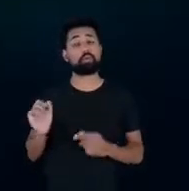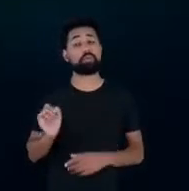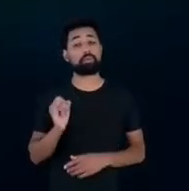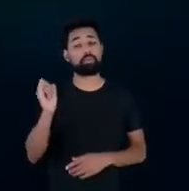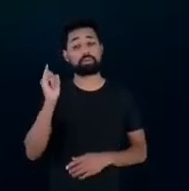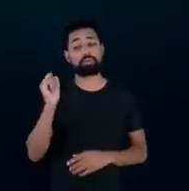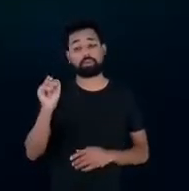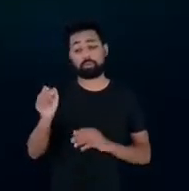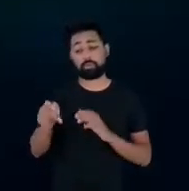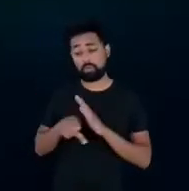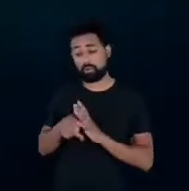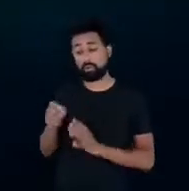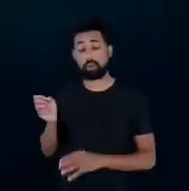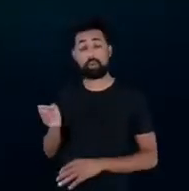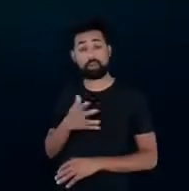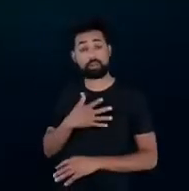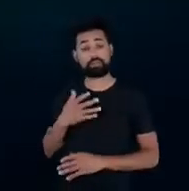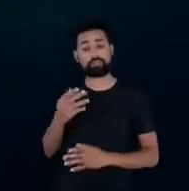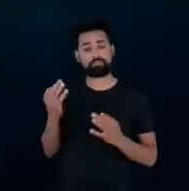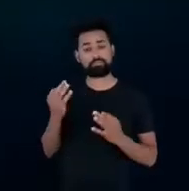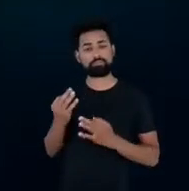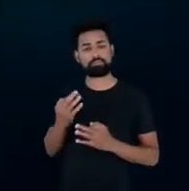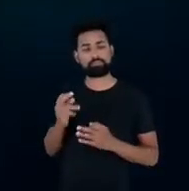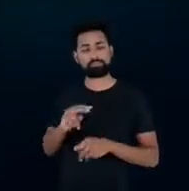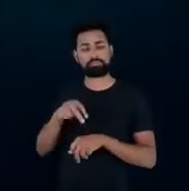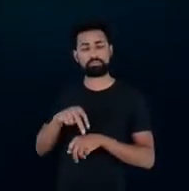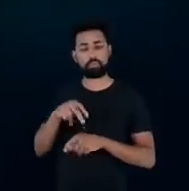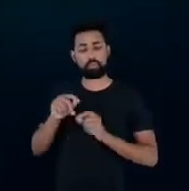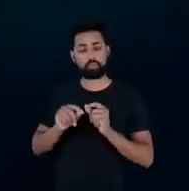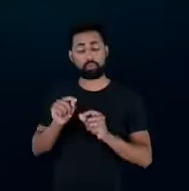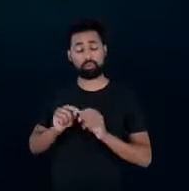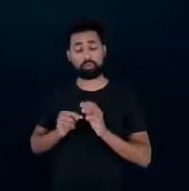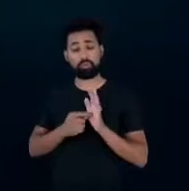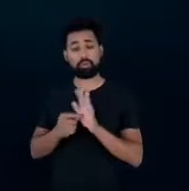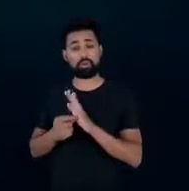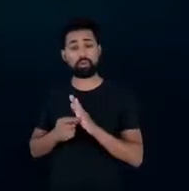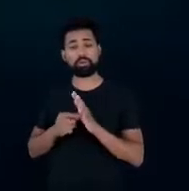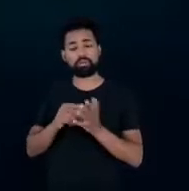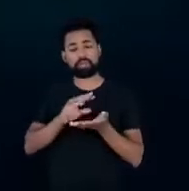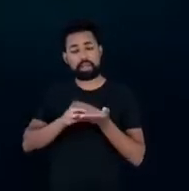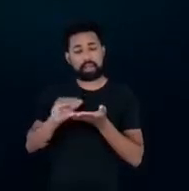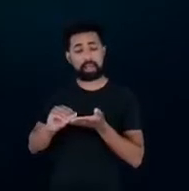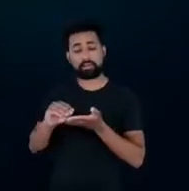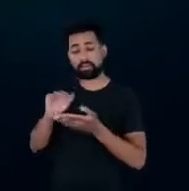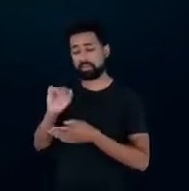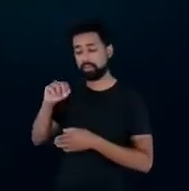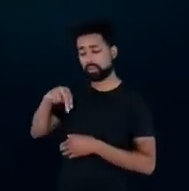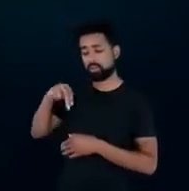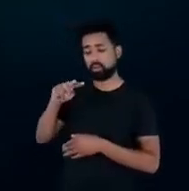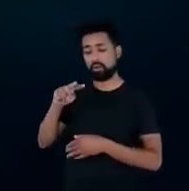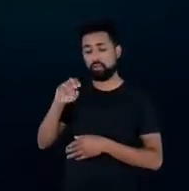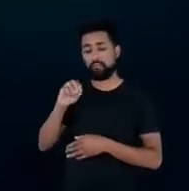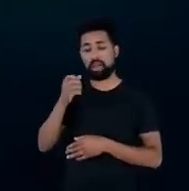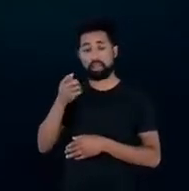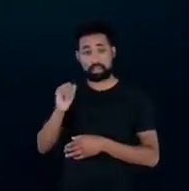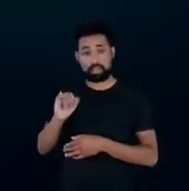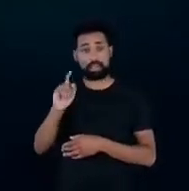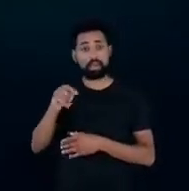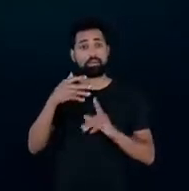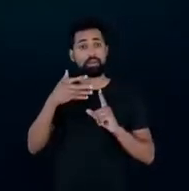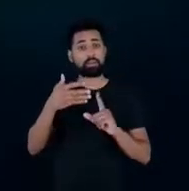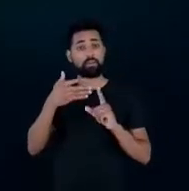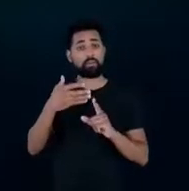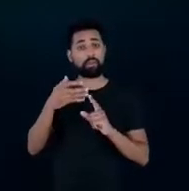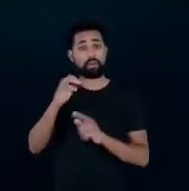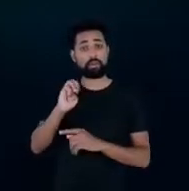inovação para a eficiência energética e para isso eu trago aqui dados da InovaE que é uma plataforma que a EPE tem